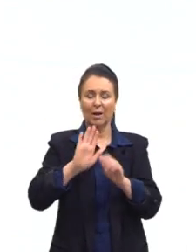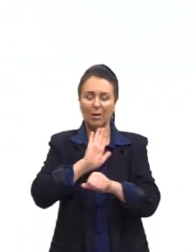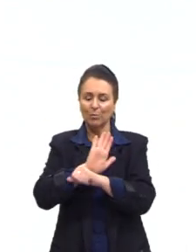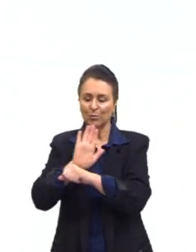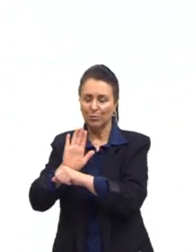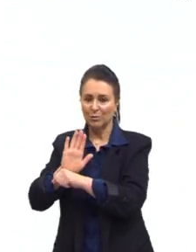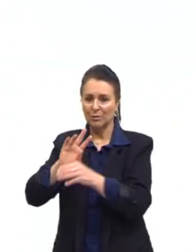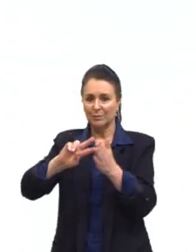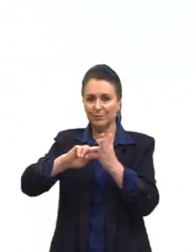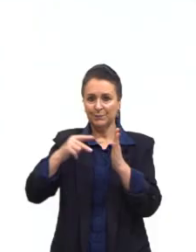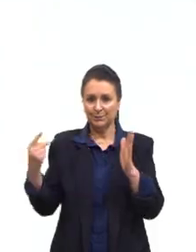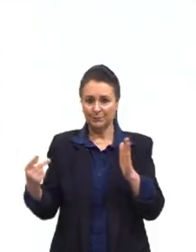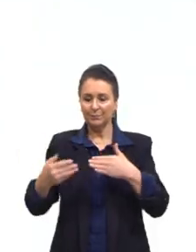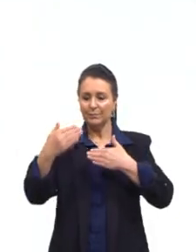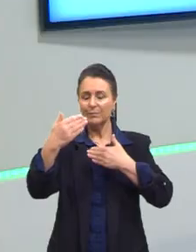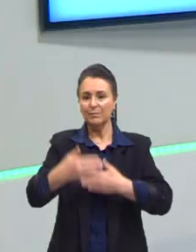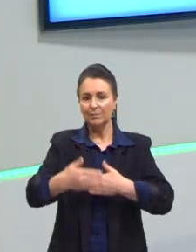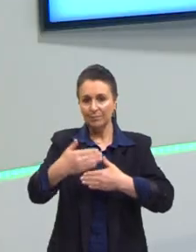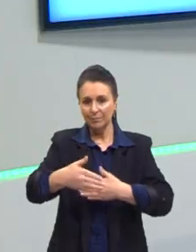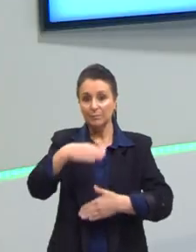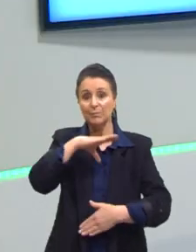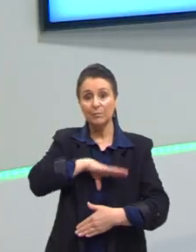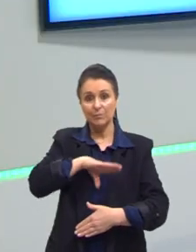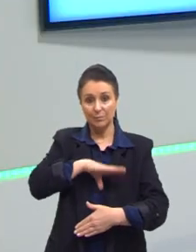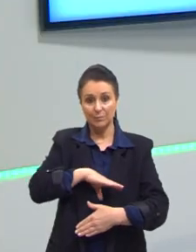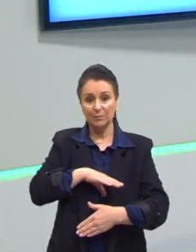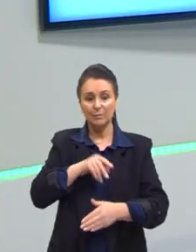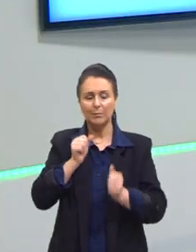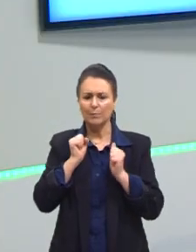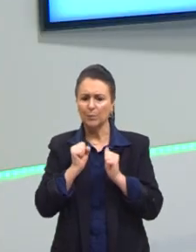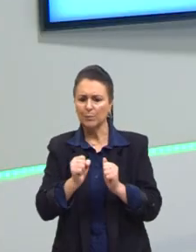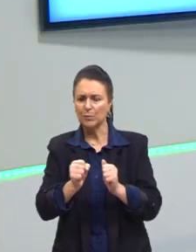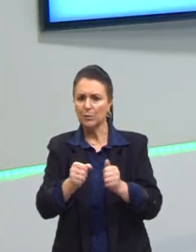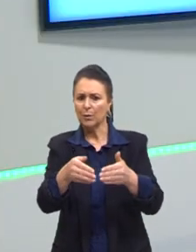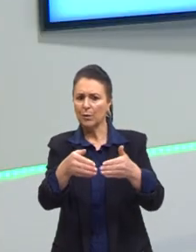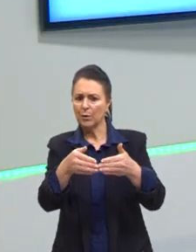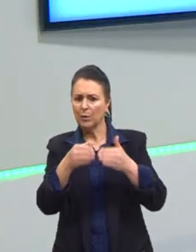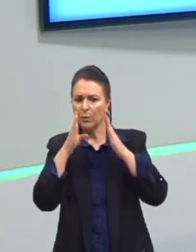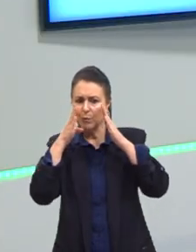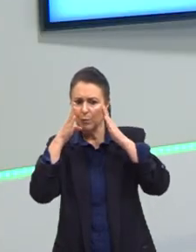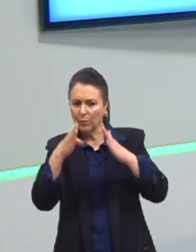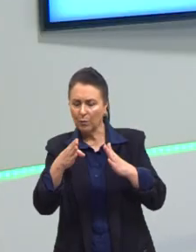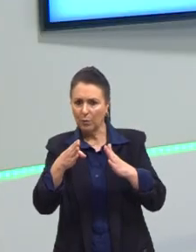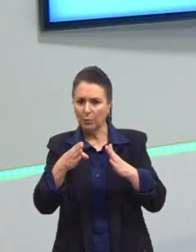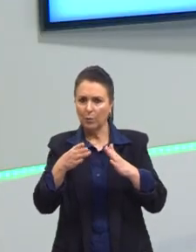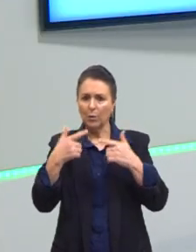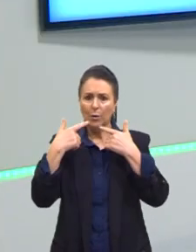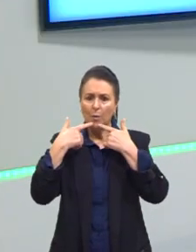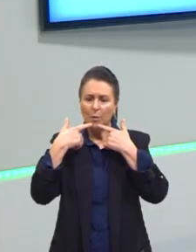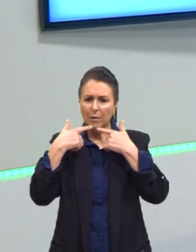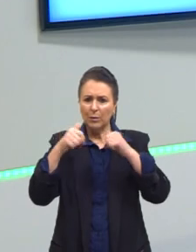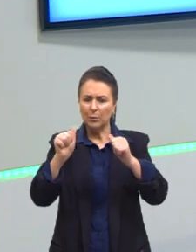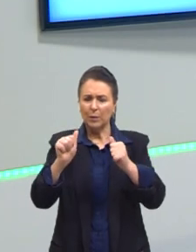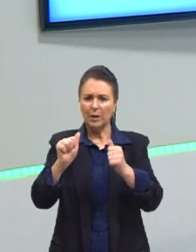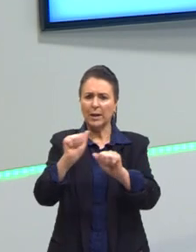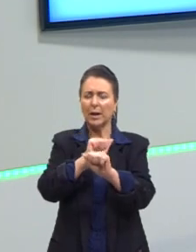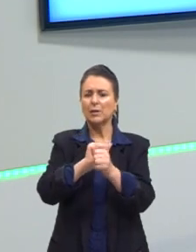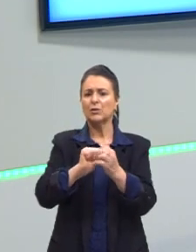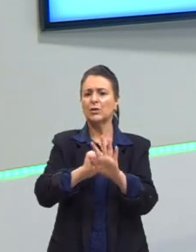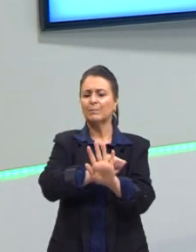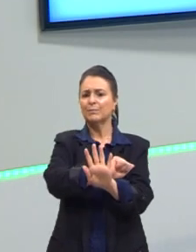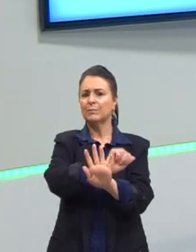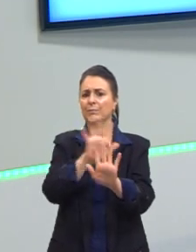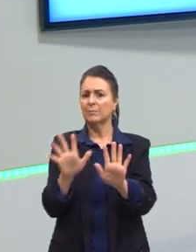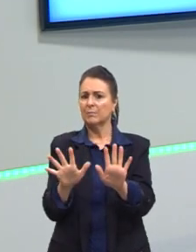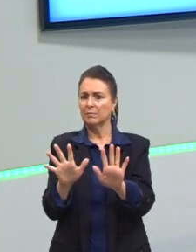Enquanto a prova de português pode pedir para focar em uma figura de linguagem, por exemplo, a prova de geografia pode solicitar